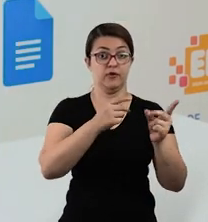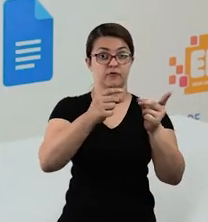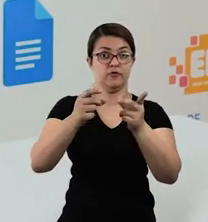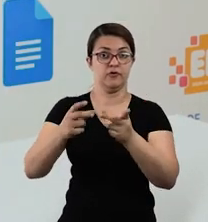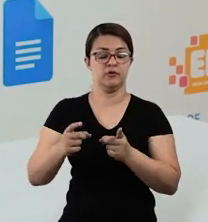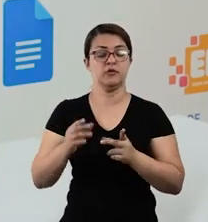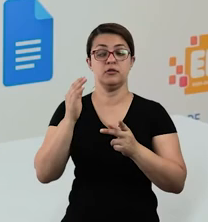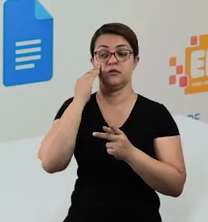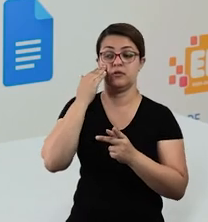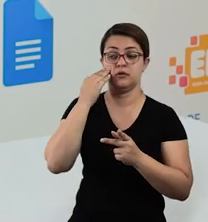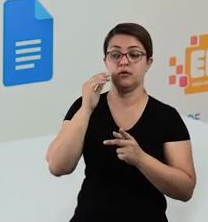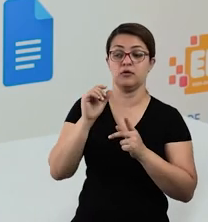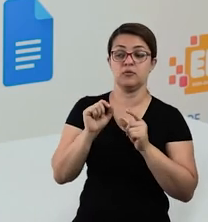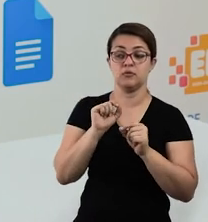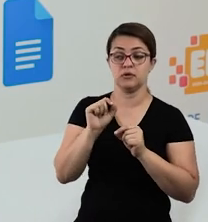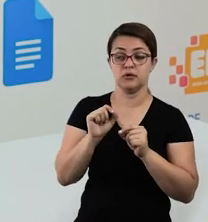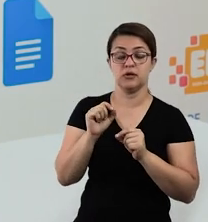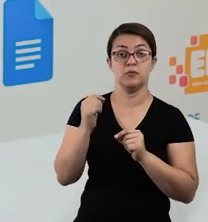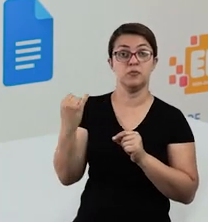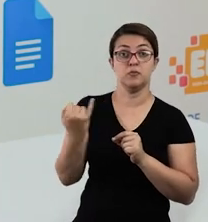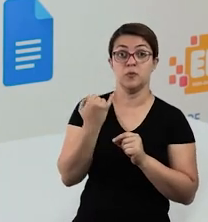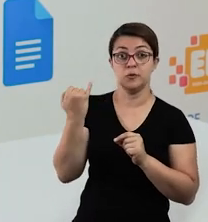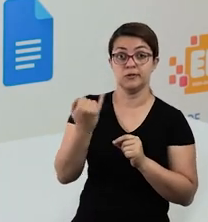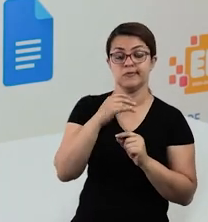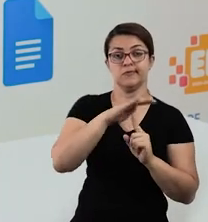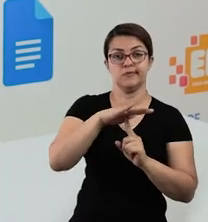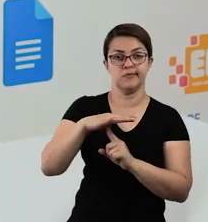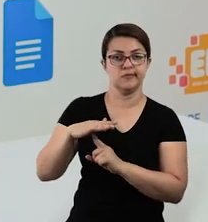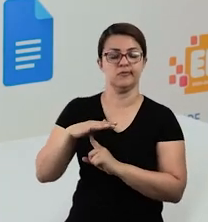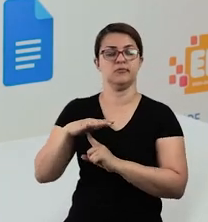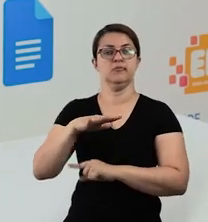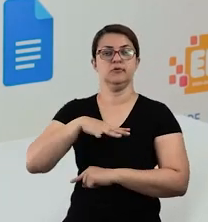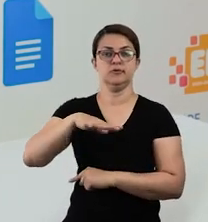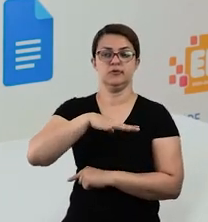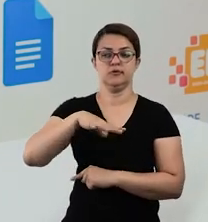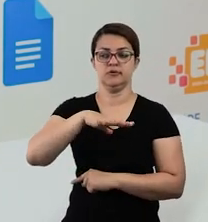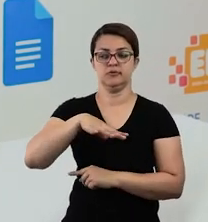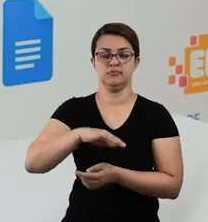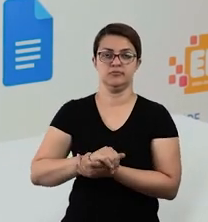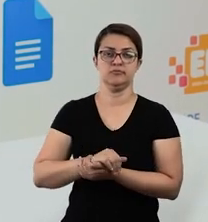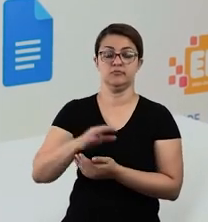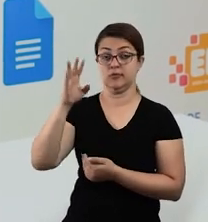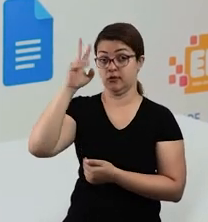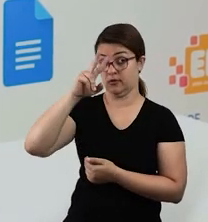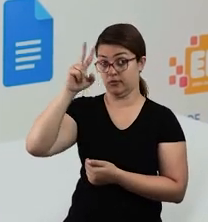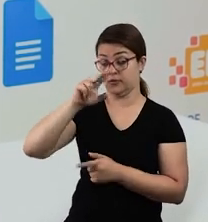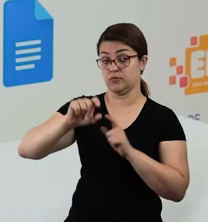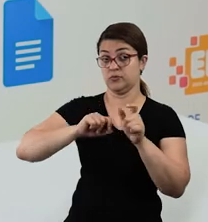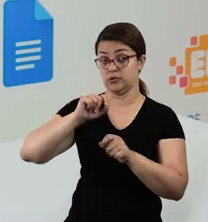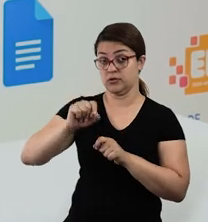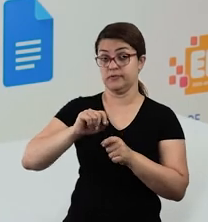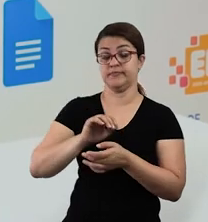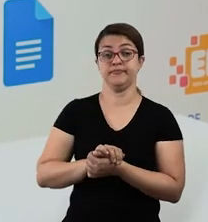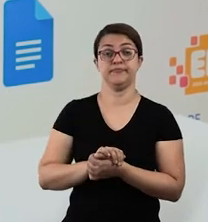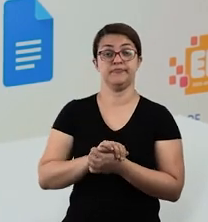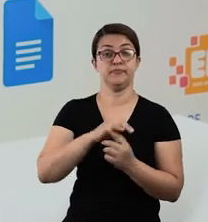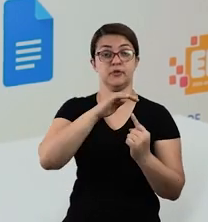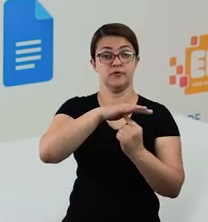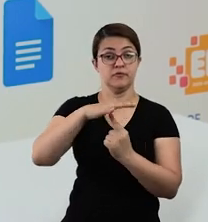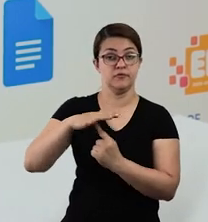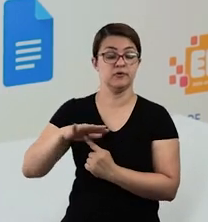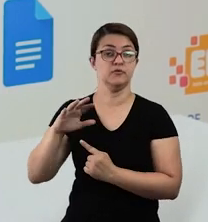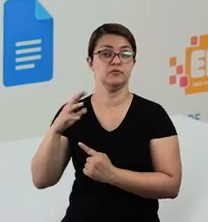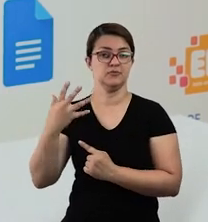um pouquinho qual a importância da feira livre para as cidades. Então lembrando que as feiras livres,